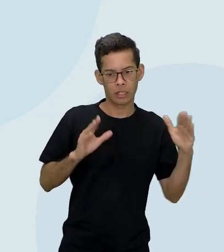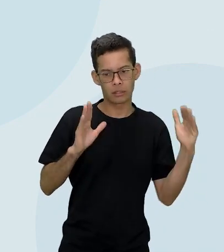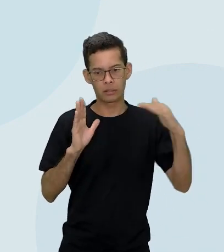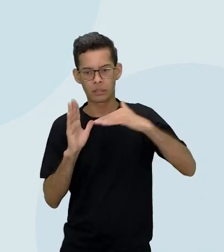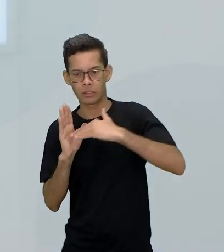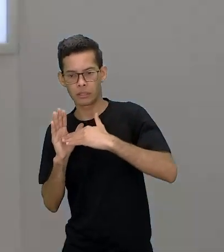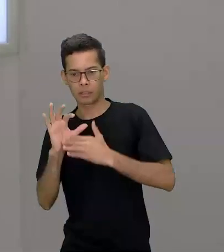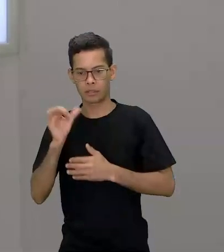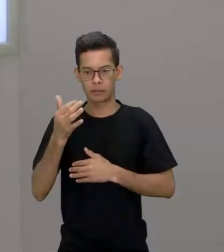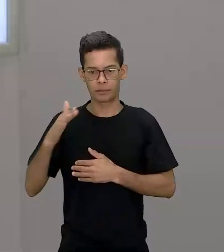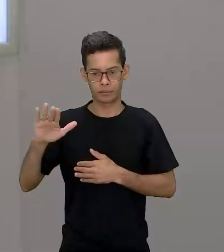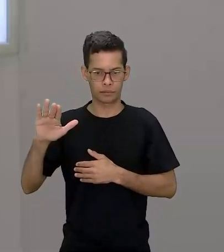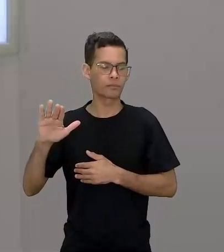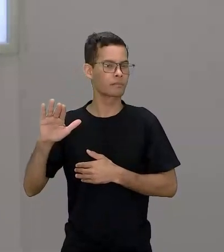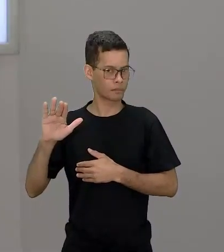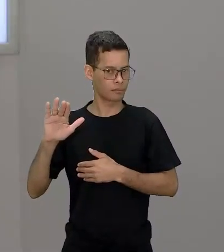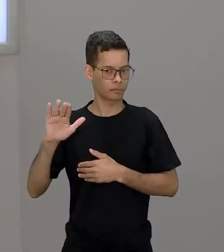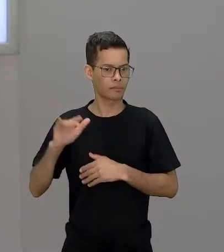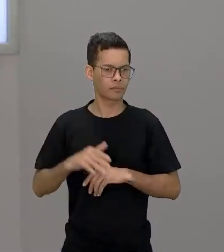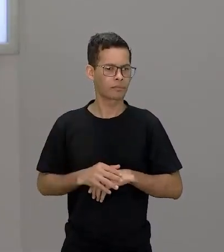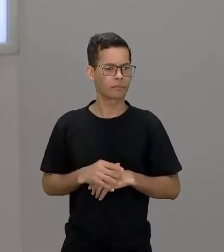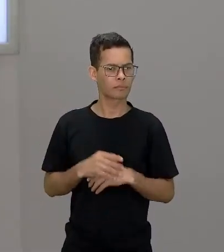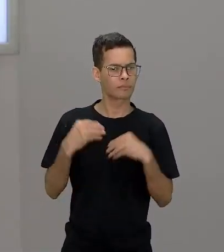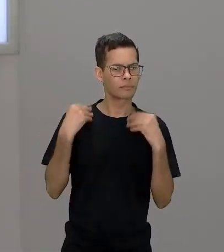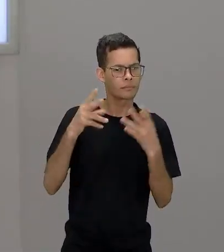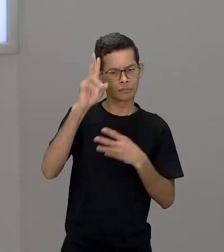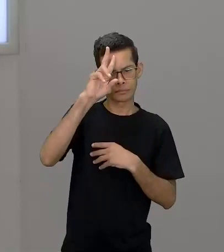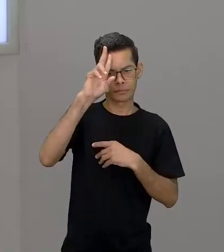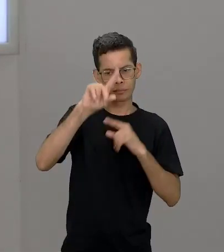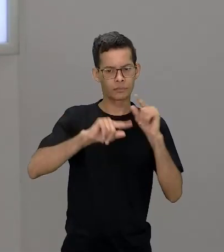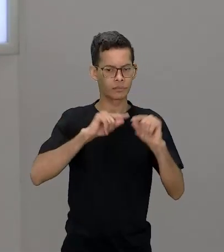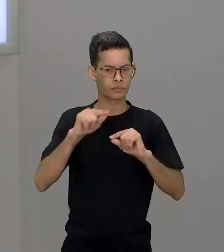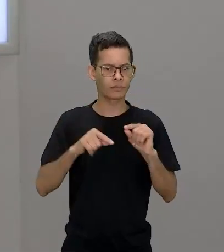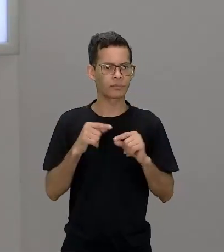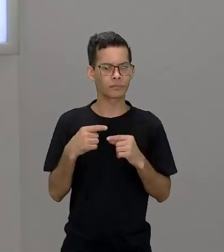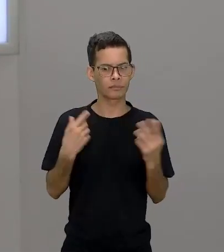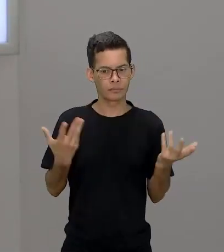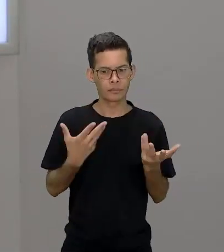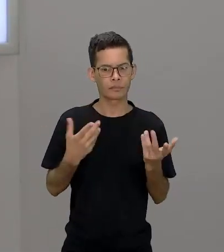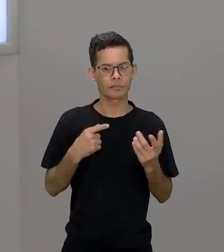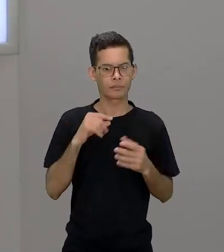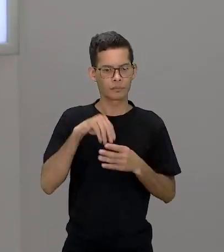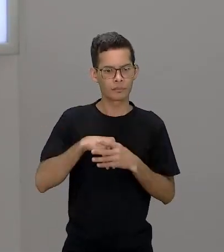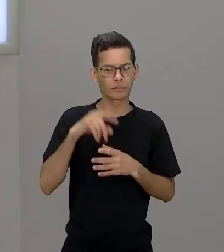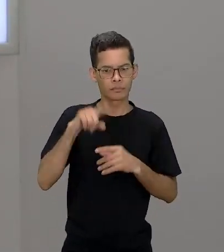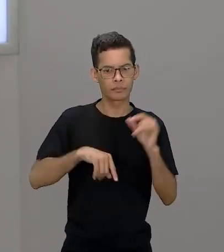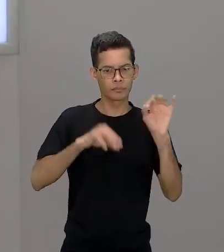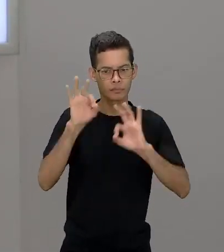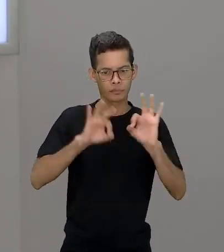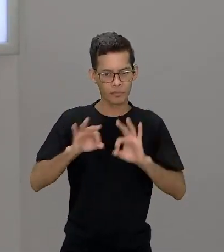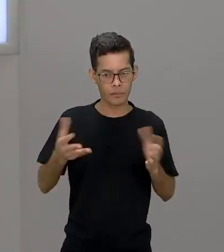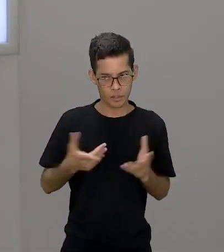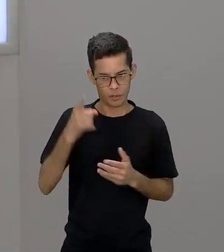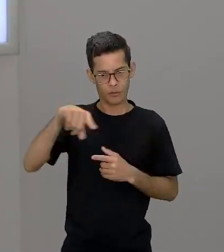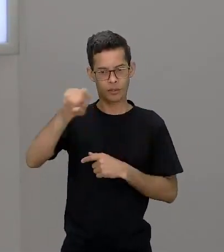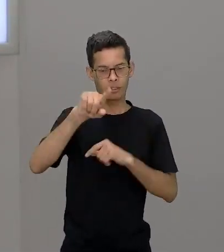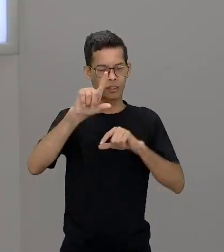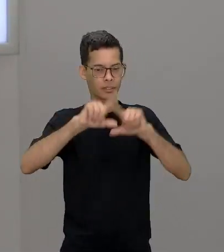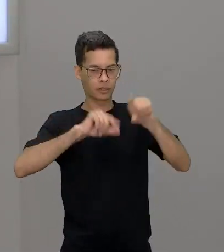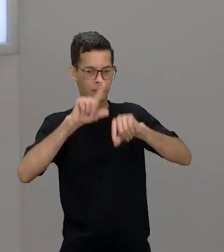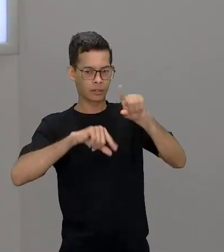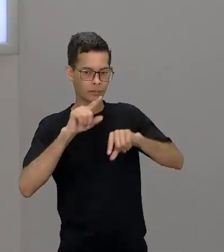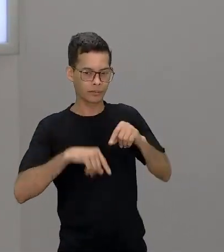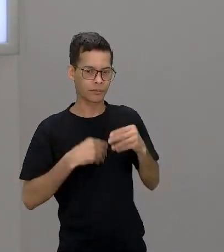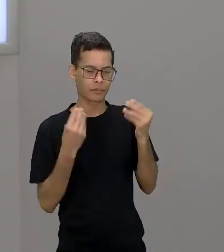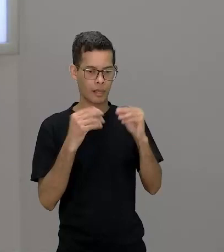18h30. Lembrando também que nós estamos aqui em uma programação que foi selecionada por vocês. Então foram vários